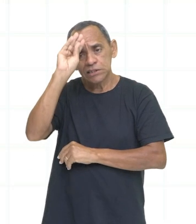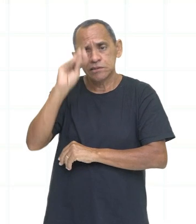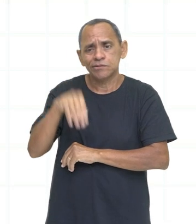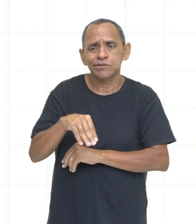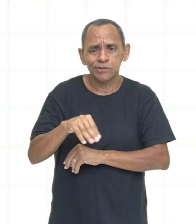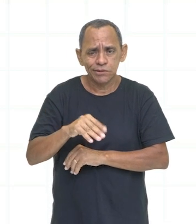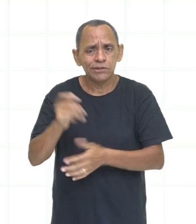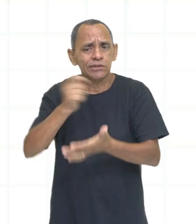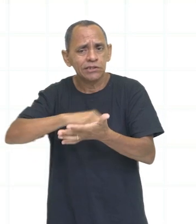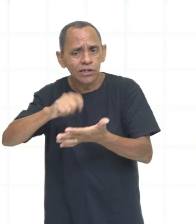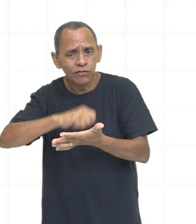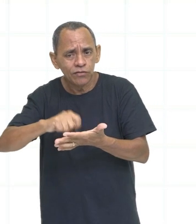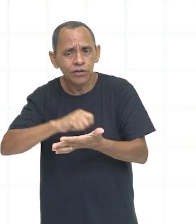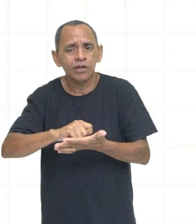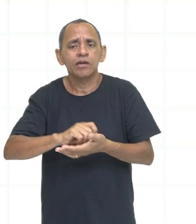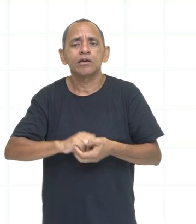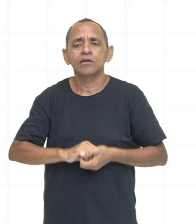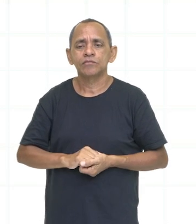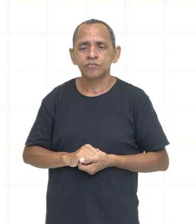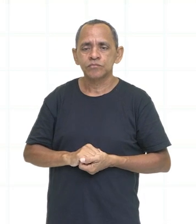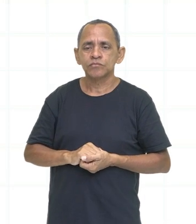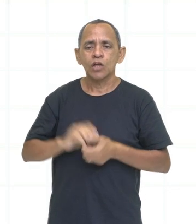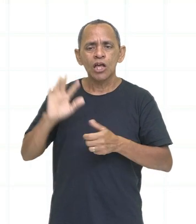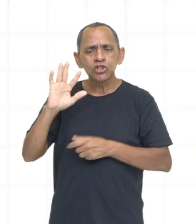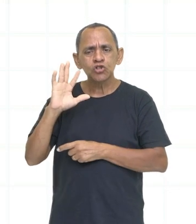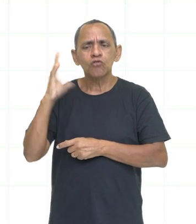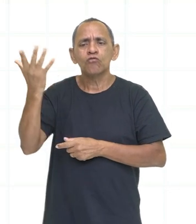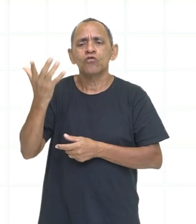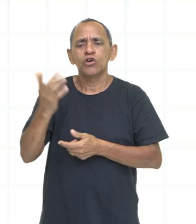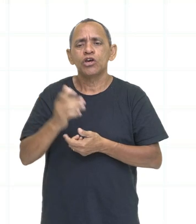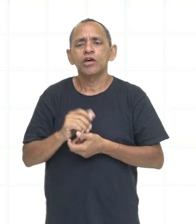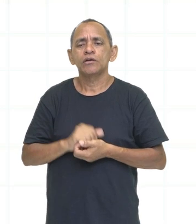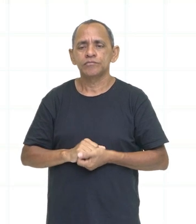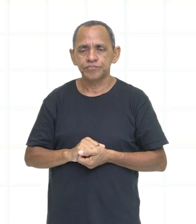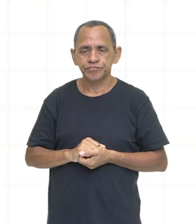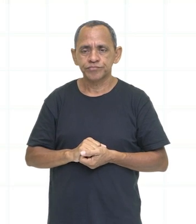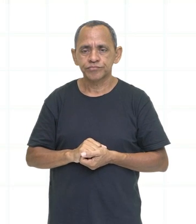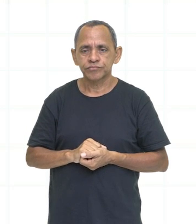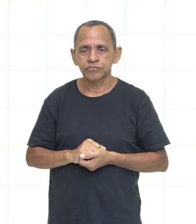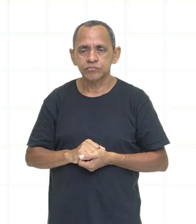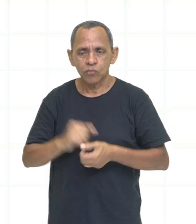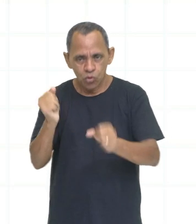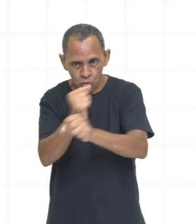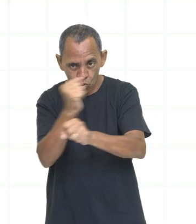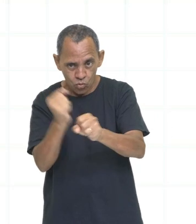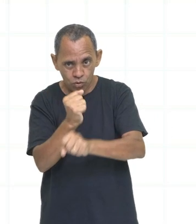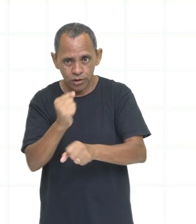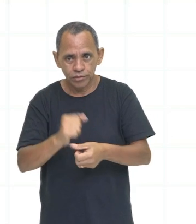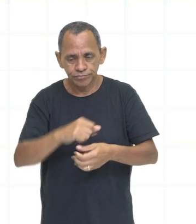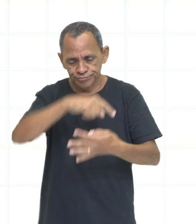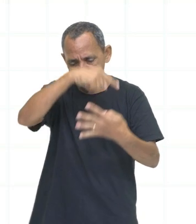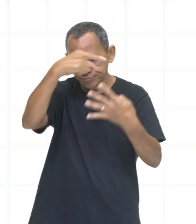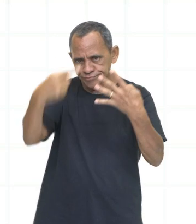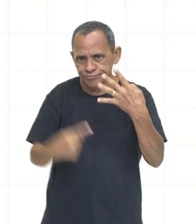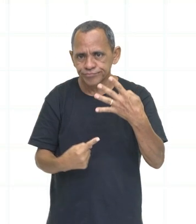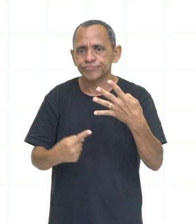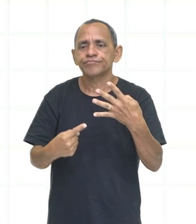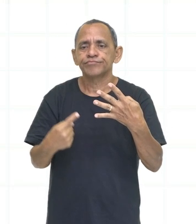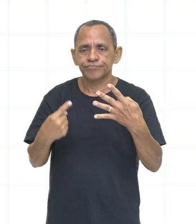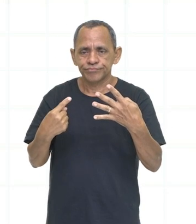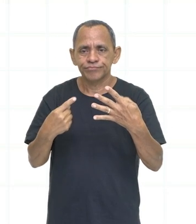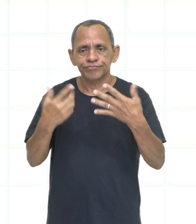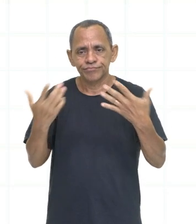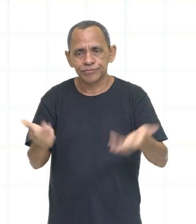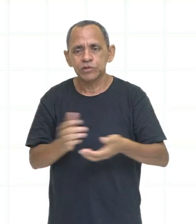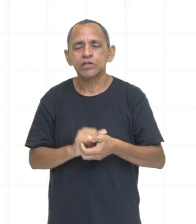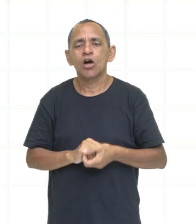escrever. To solve, resolver. To build, construir, tá? Então, essa